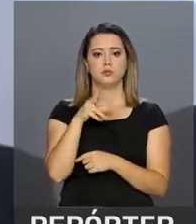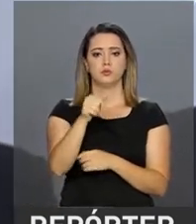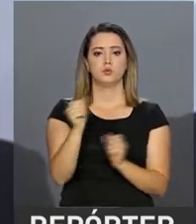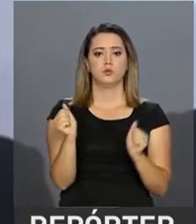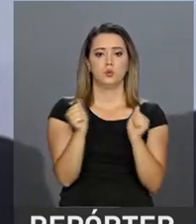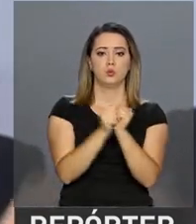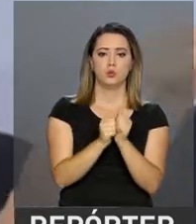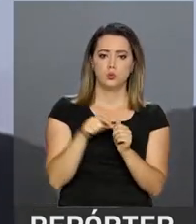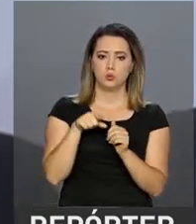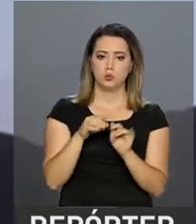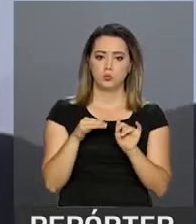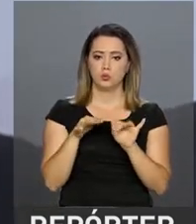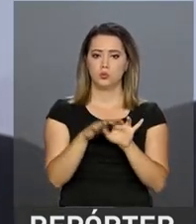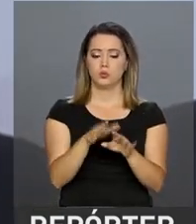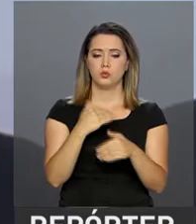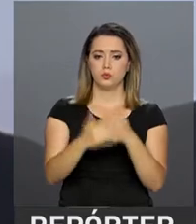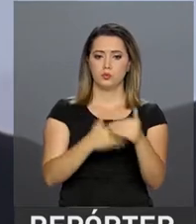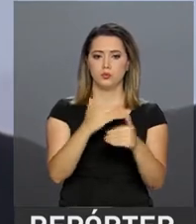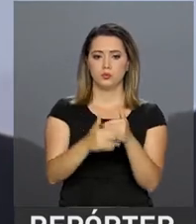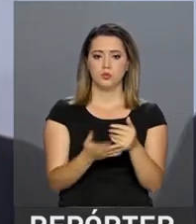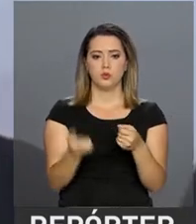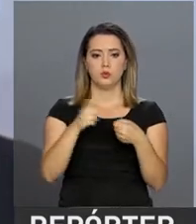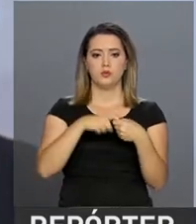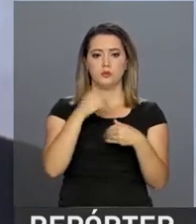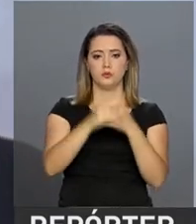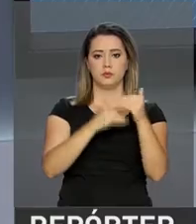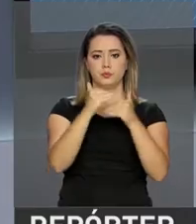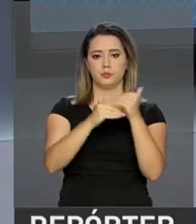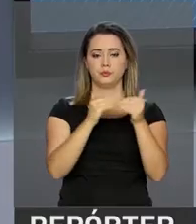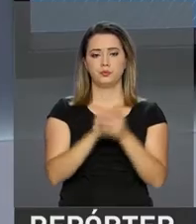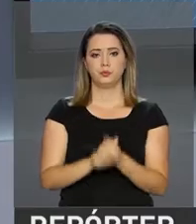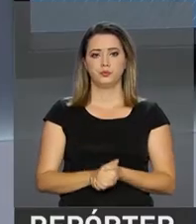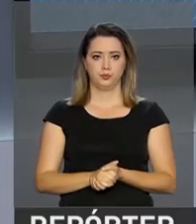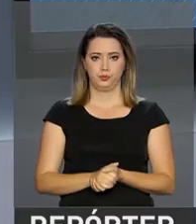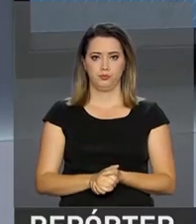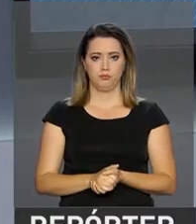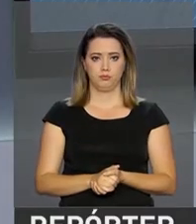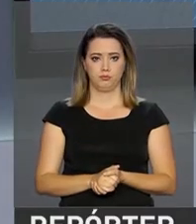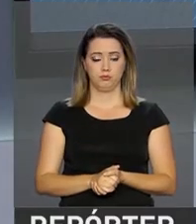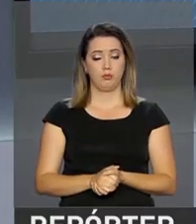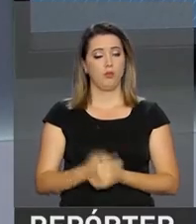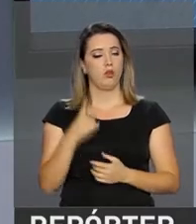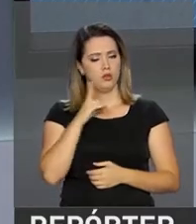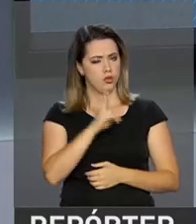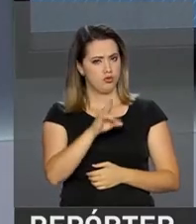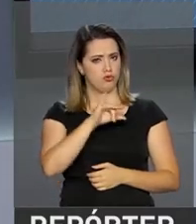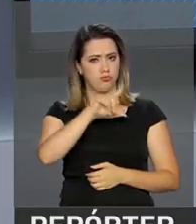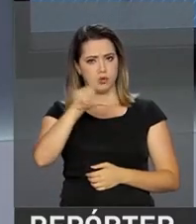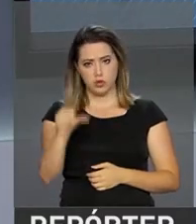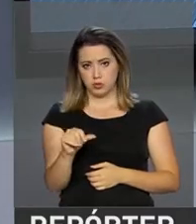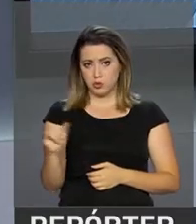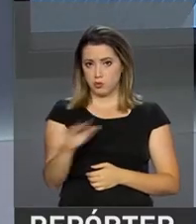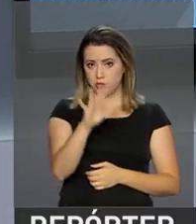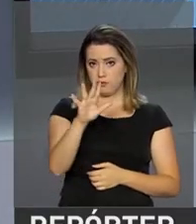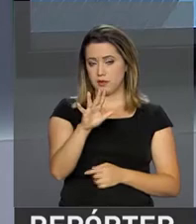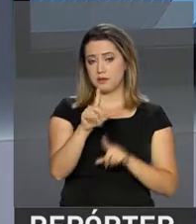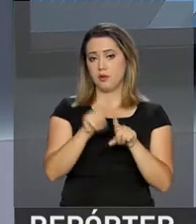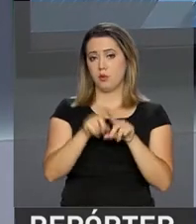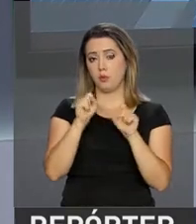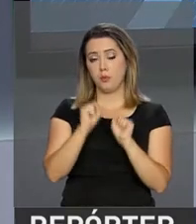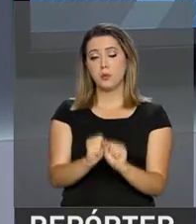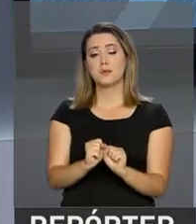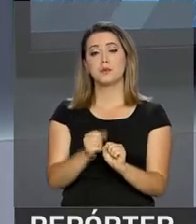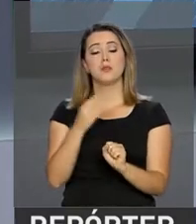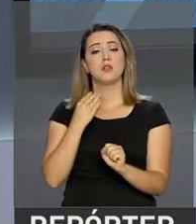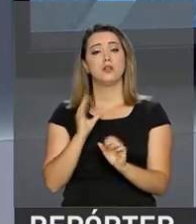soma a todo esse processo de recuperação da economia. E essa queda verificada na inflação tem permitido ao Comitê